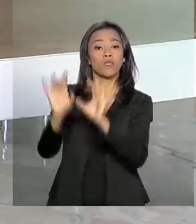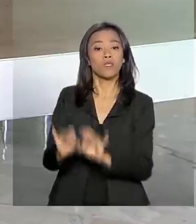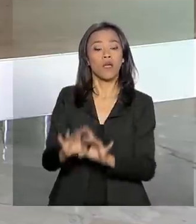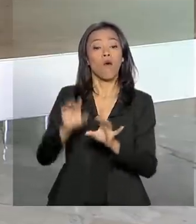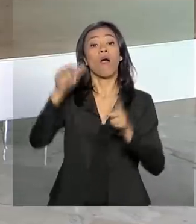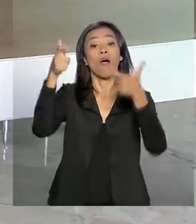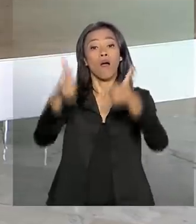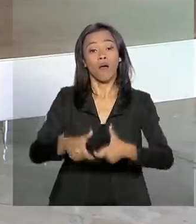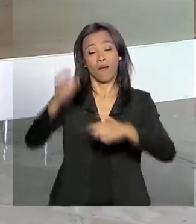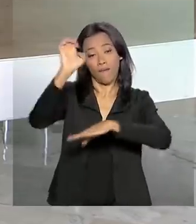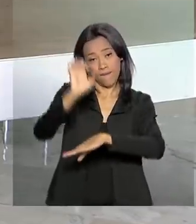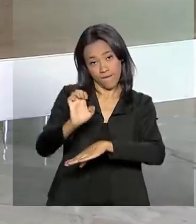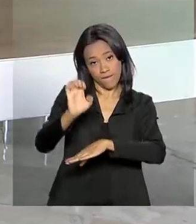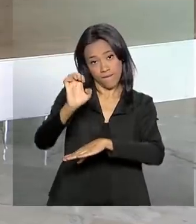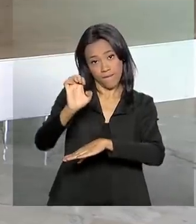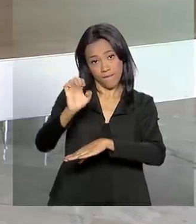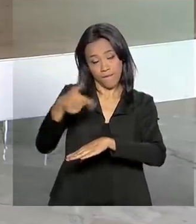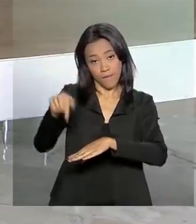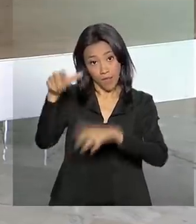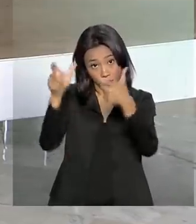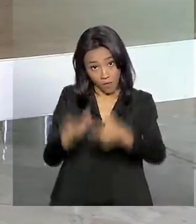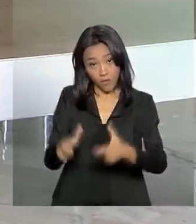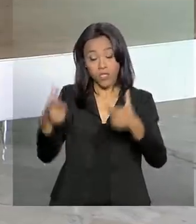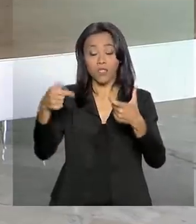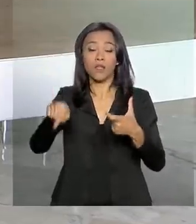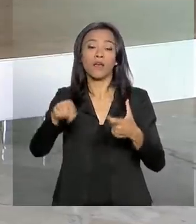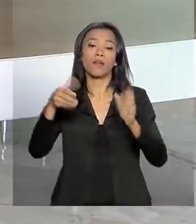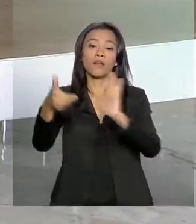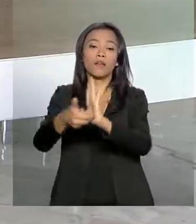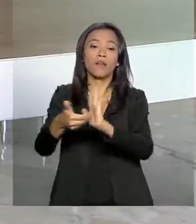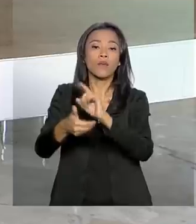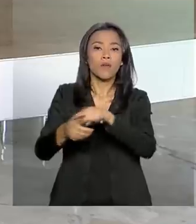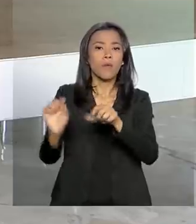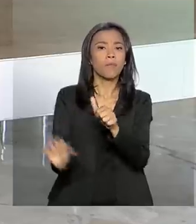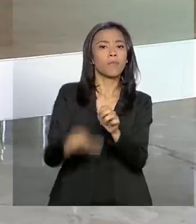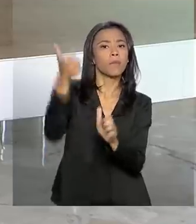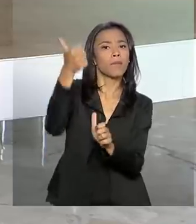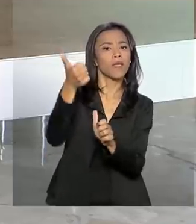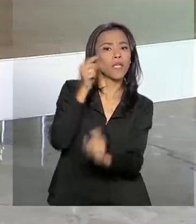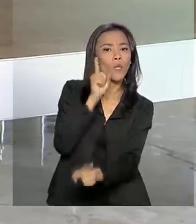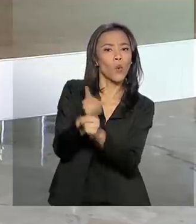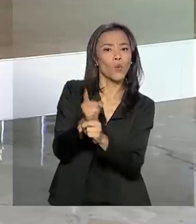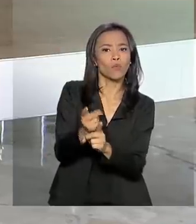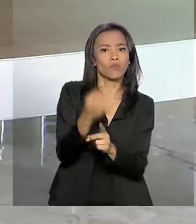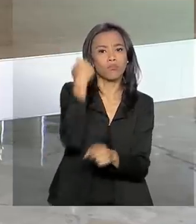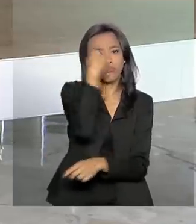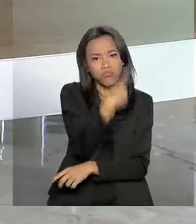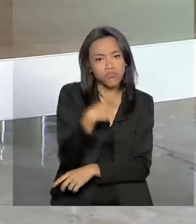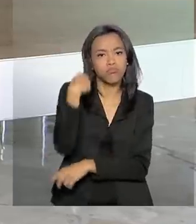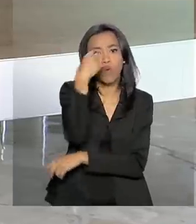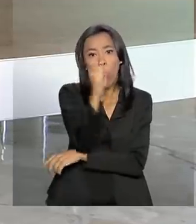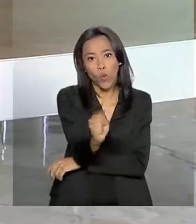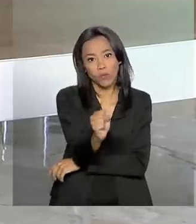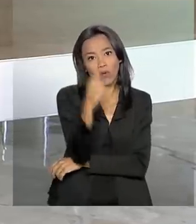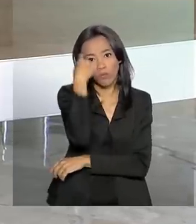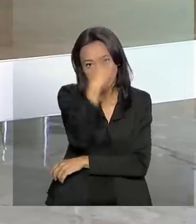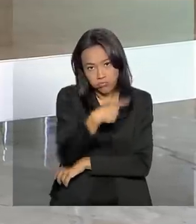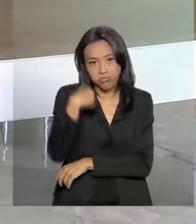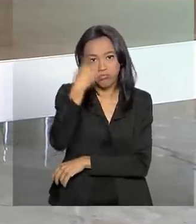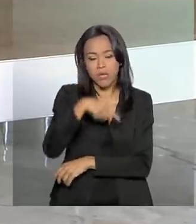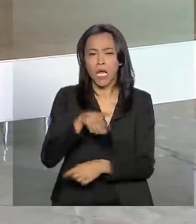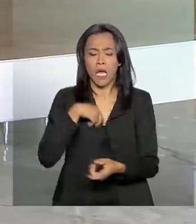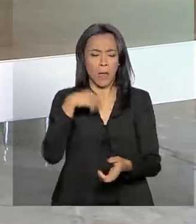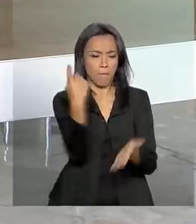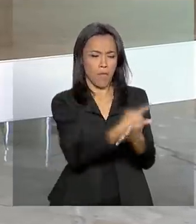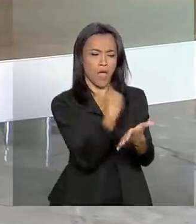Câmara dos Deputados. Foi a primeira audiência pública. A reunião durou mais de oito horas. O ministro respondeu